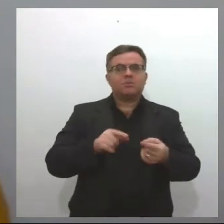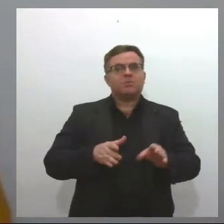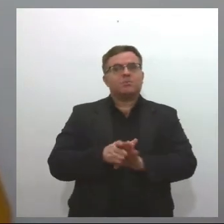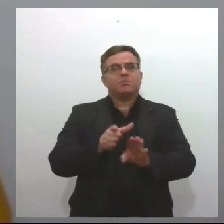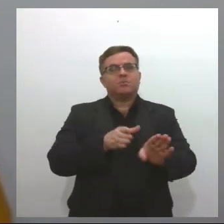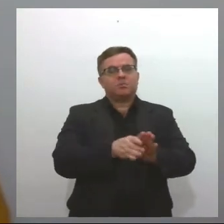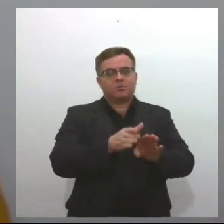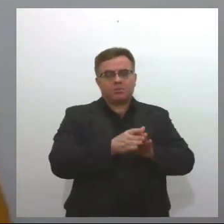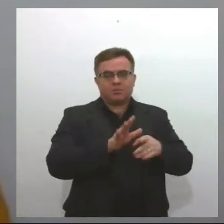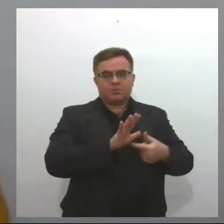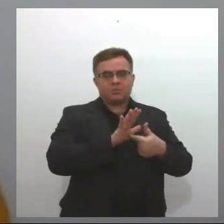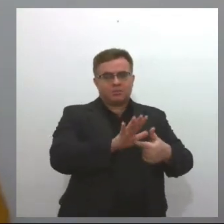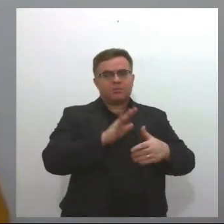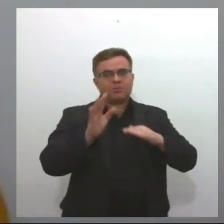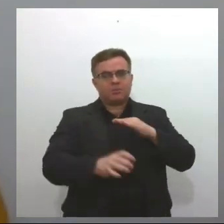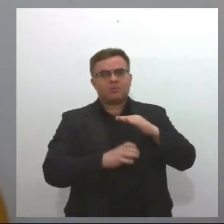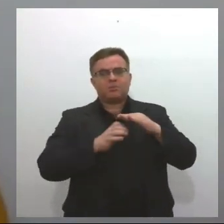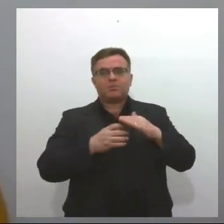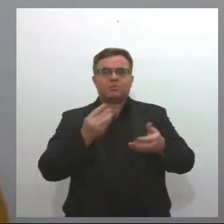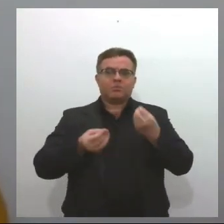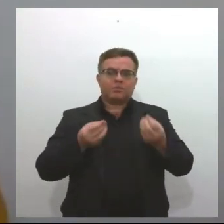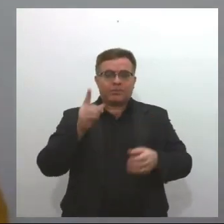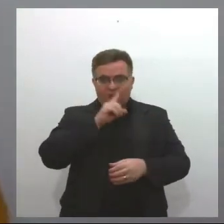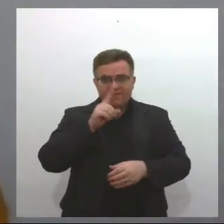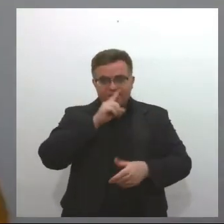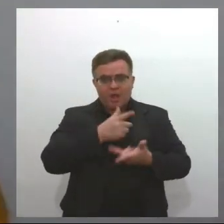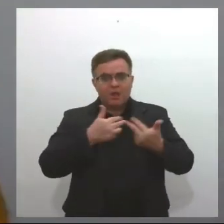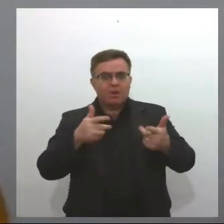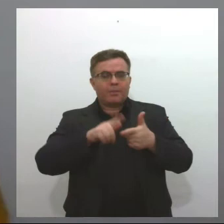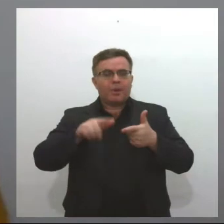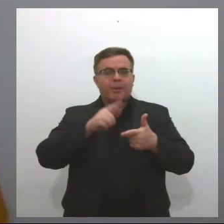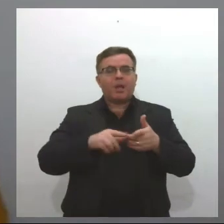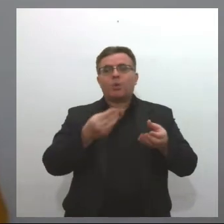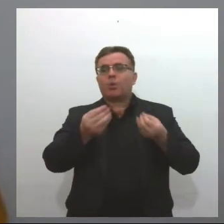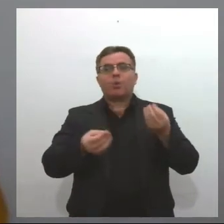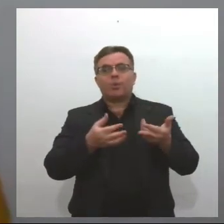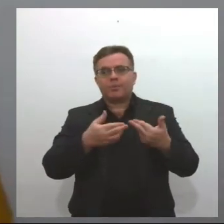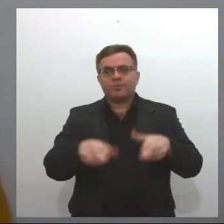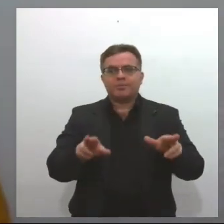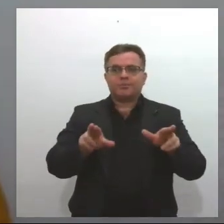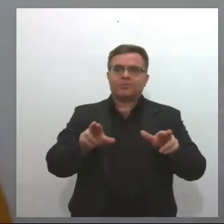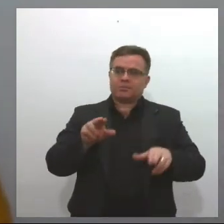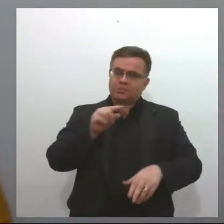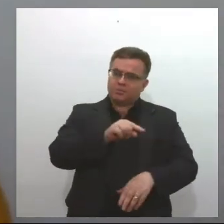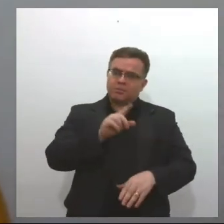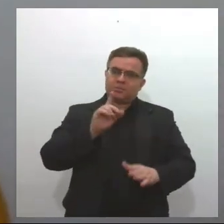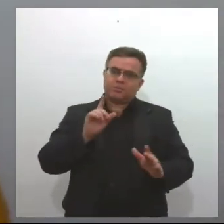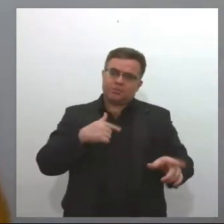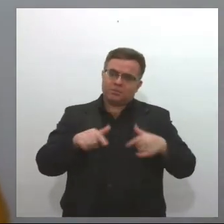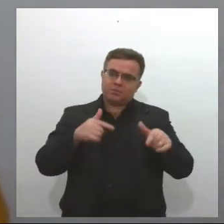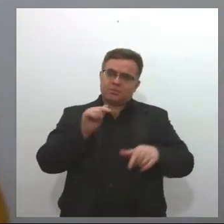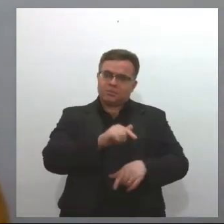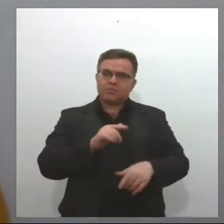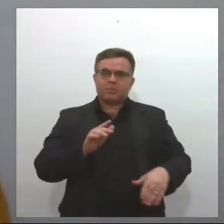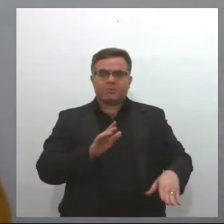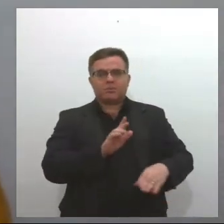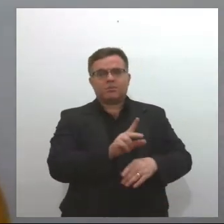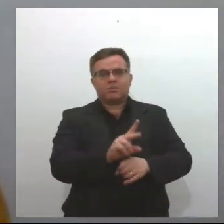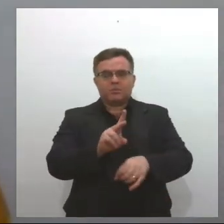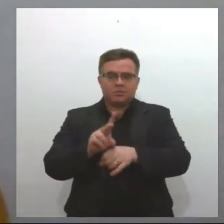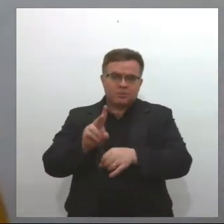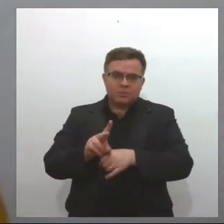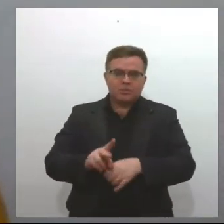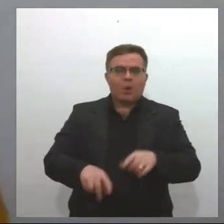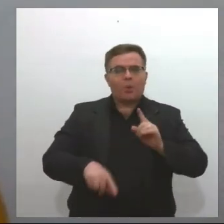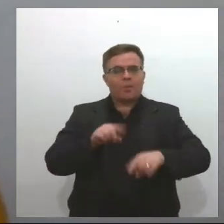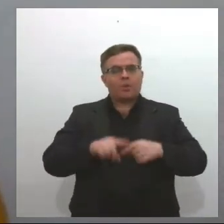mostrar ao empresário onde estão as falhas, quais são os problemas e como ele pode estar melhorando aquele processo de trabalho dele para oferecer um produto ou um